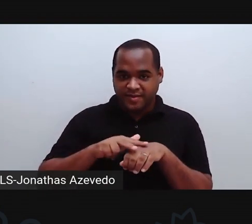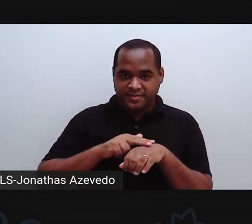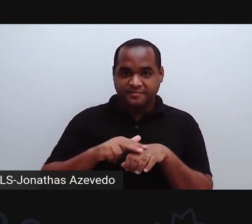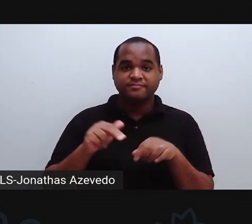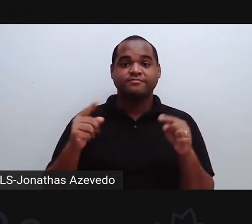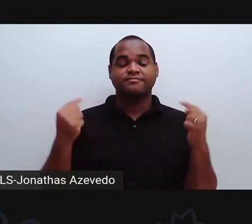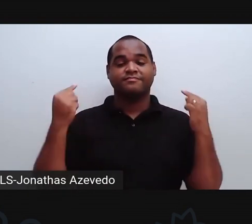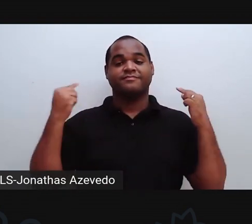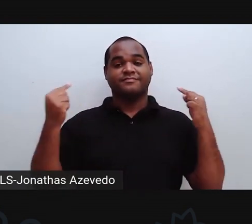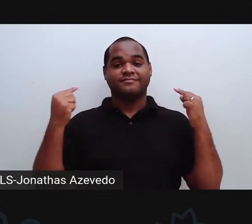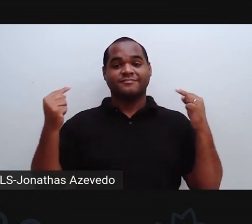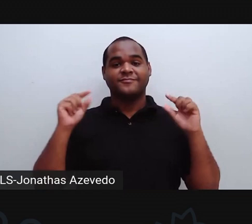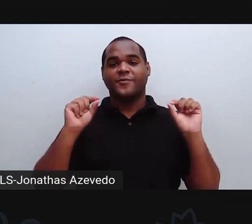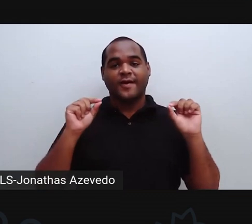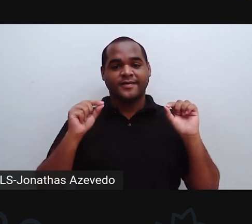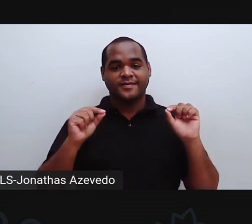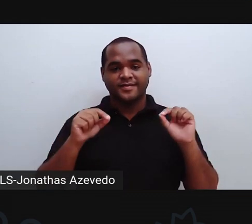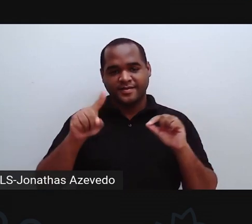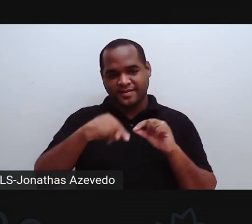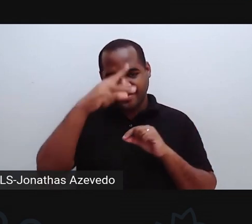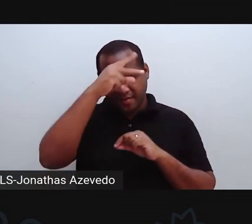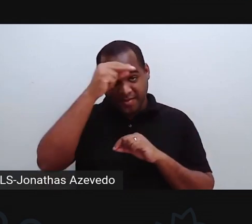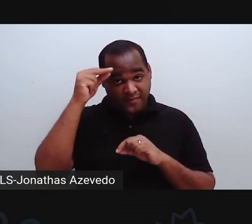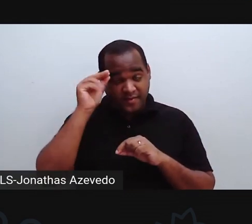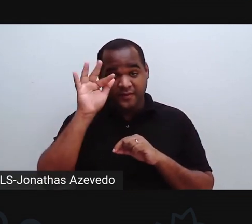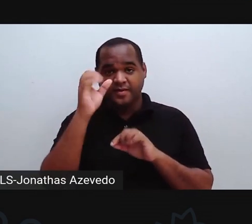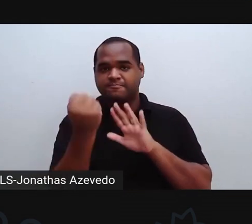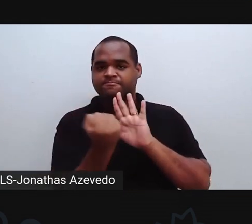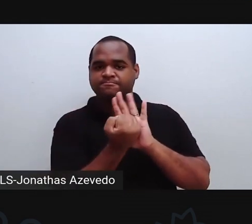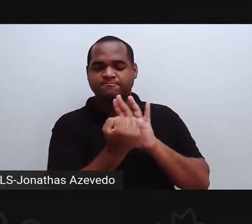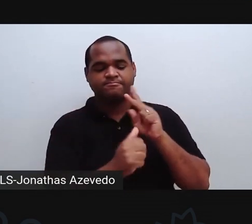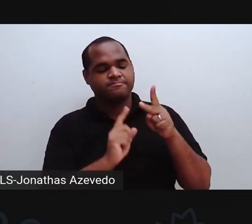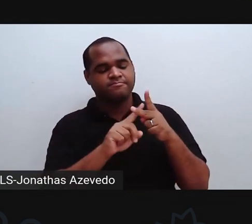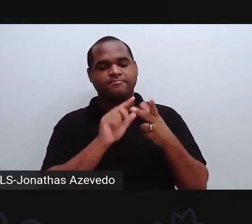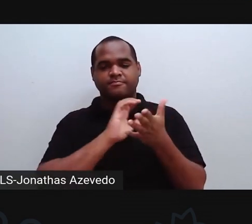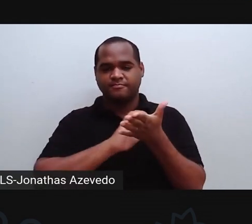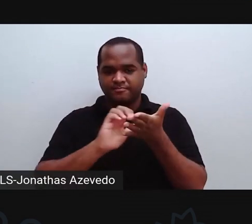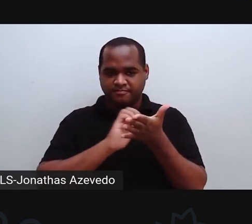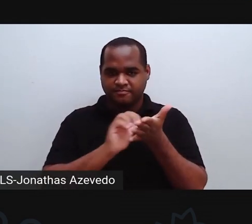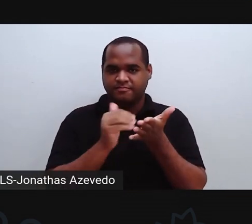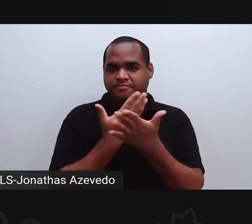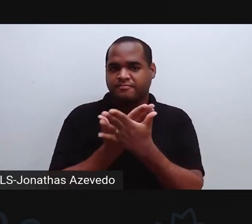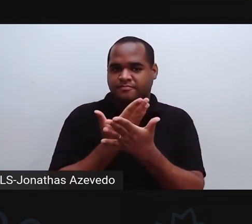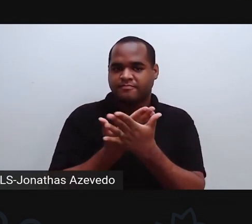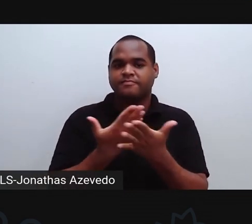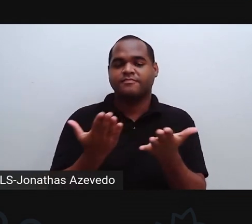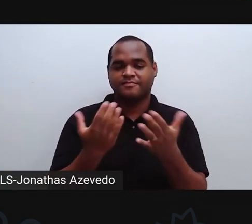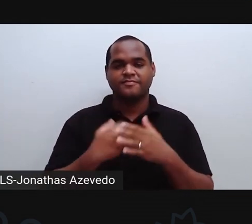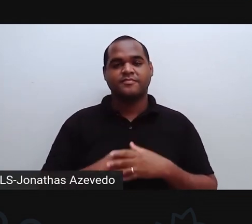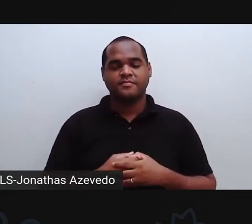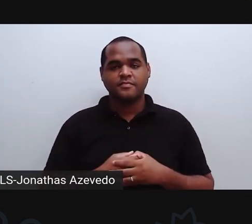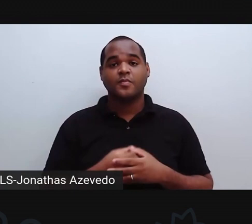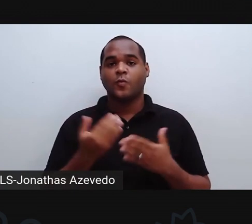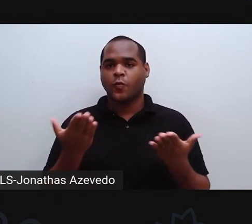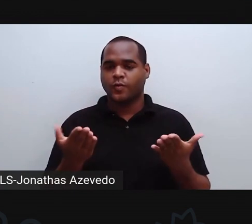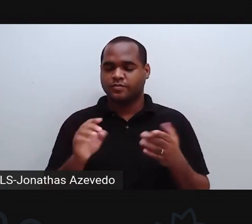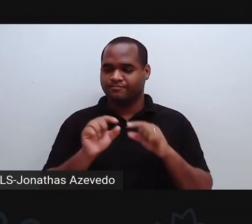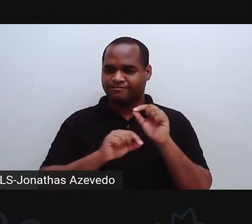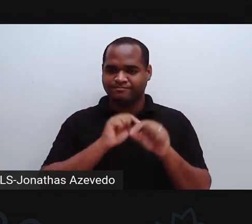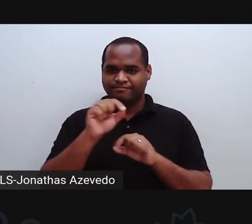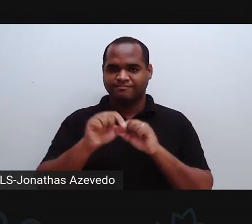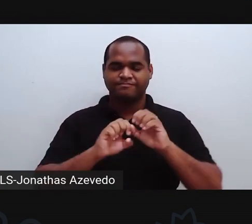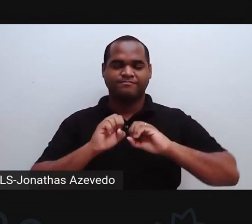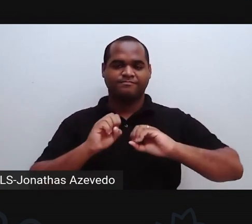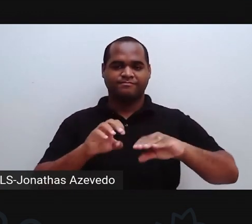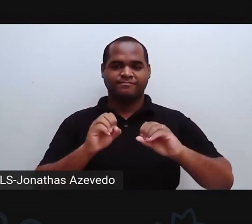atrás de mim está a logo da Prefeitura Municipal de Ferreira de Santana e da Secretaria Municipal de Educação. E na nossa aula de hoje,